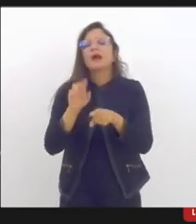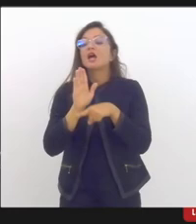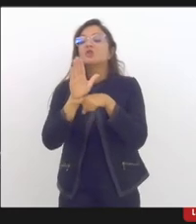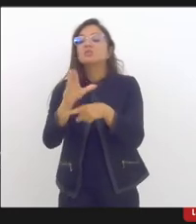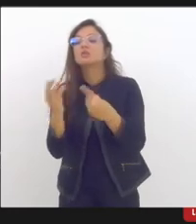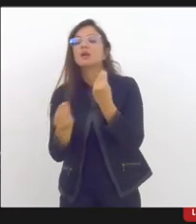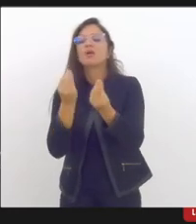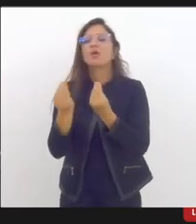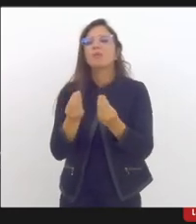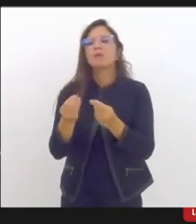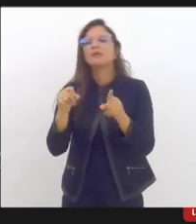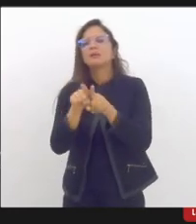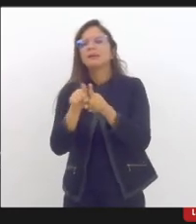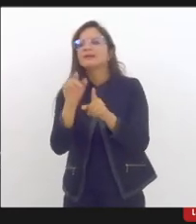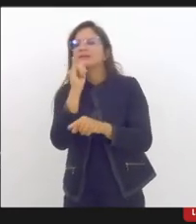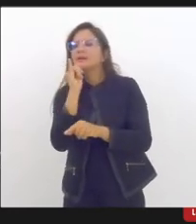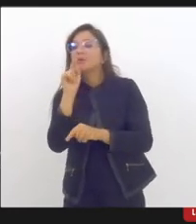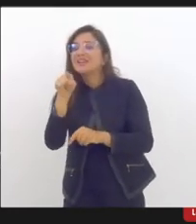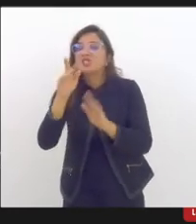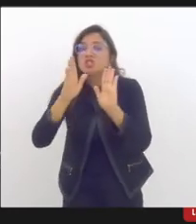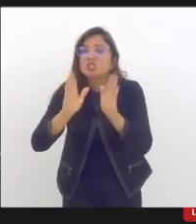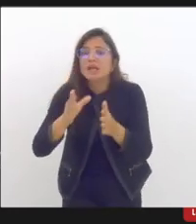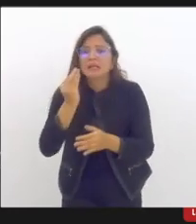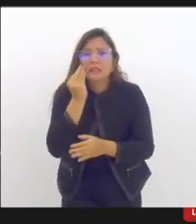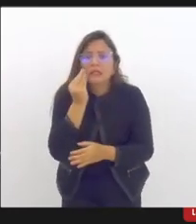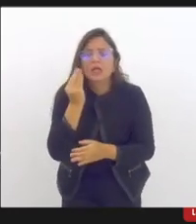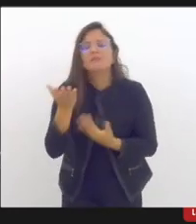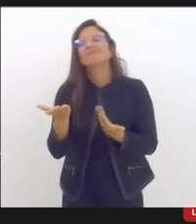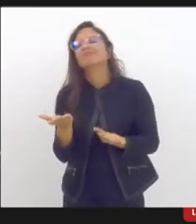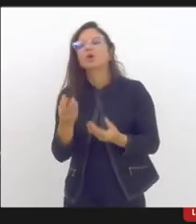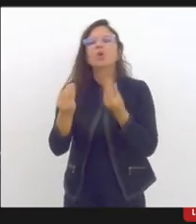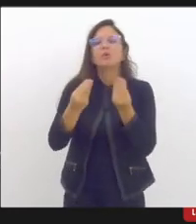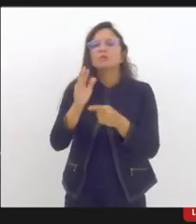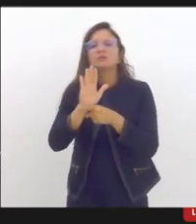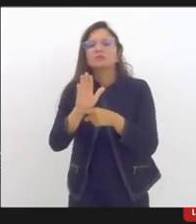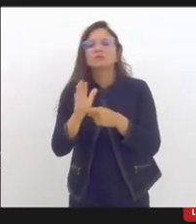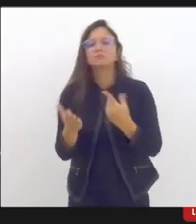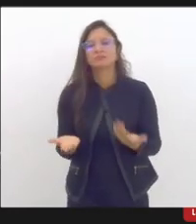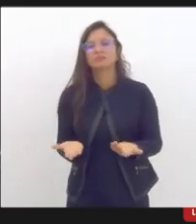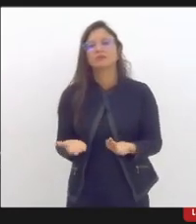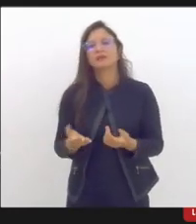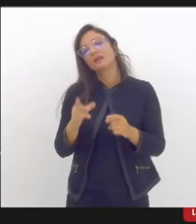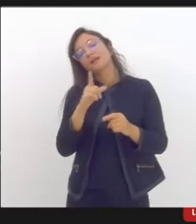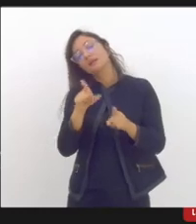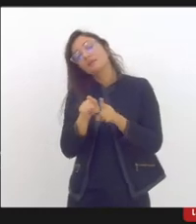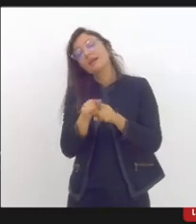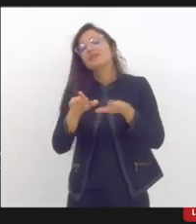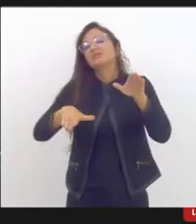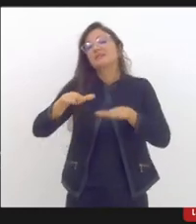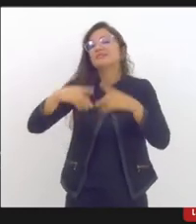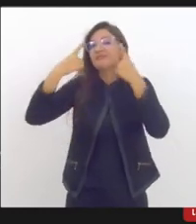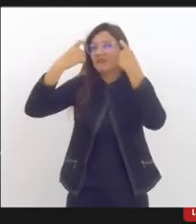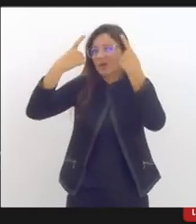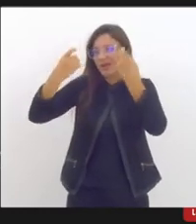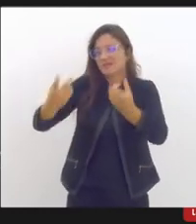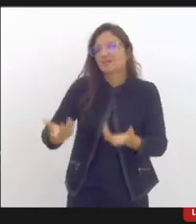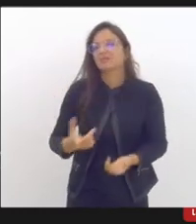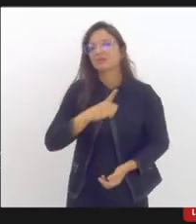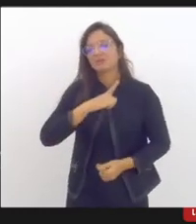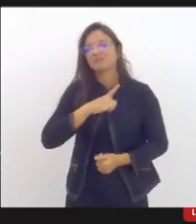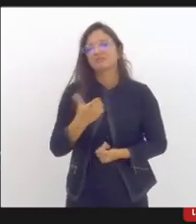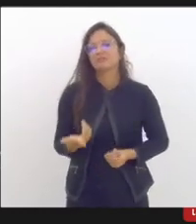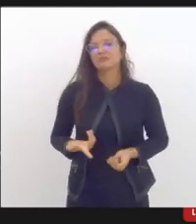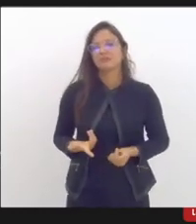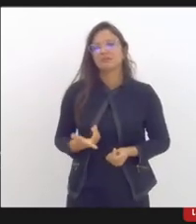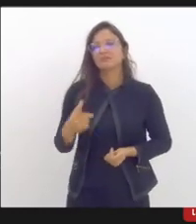-venção em situações de violências autoprovocadas, tá? A gente também, anualmente, gente desenvolve